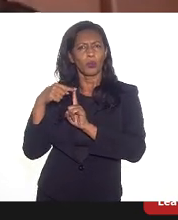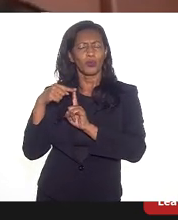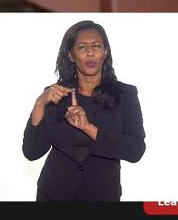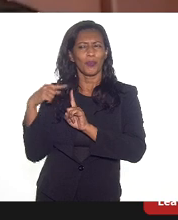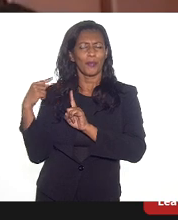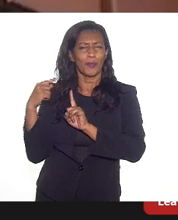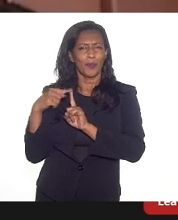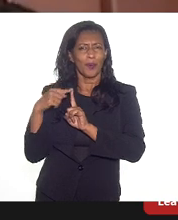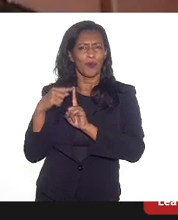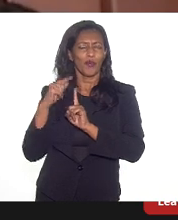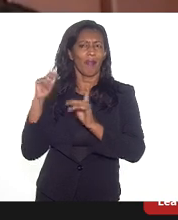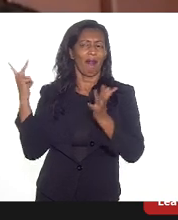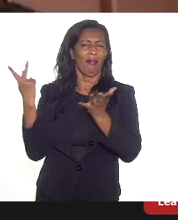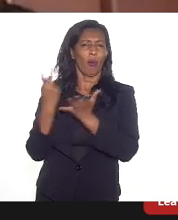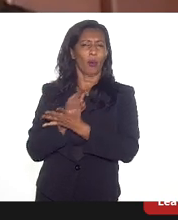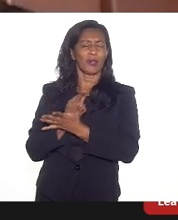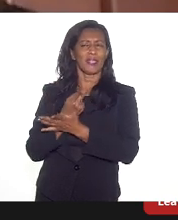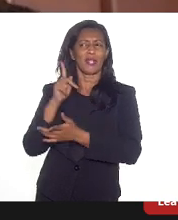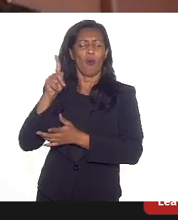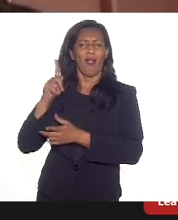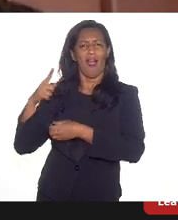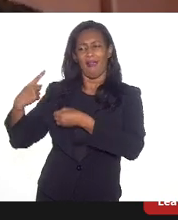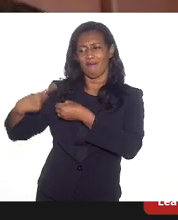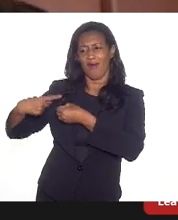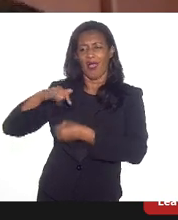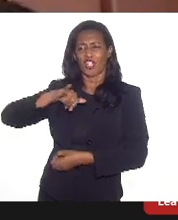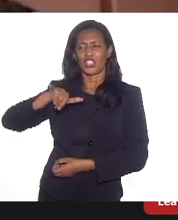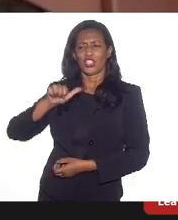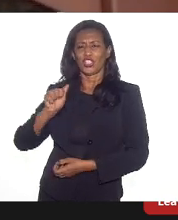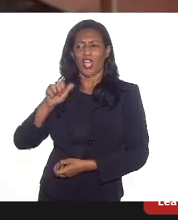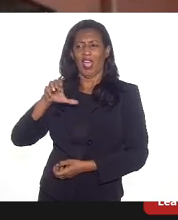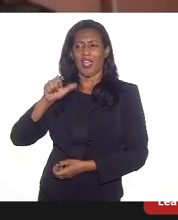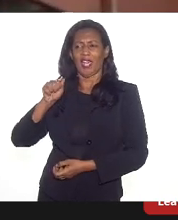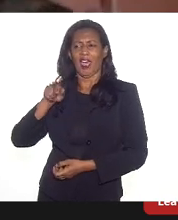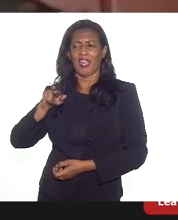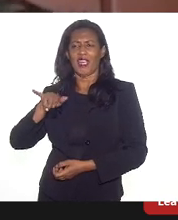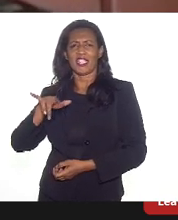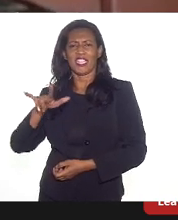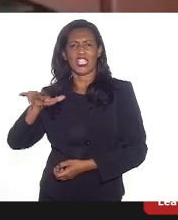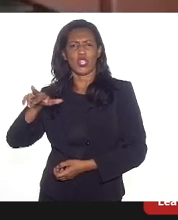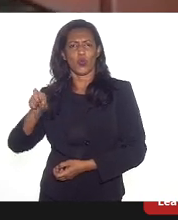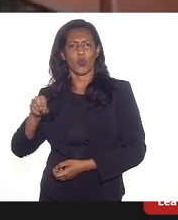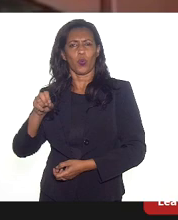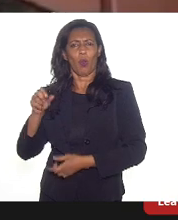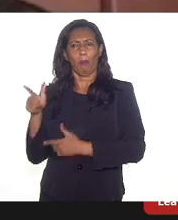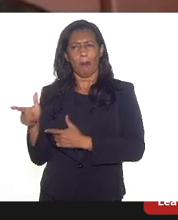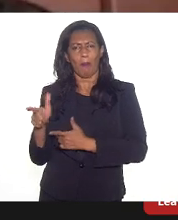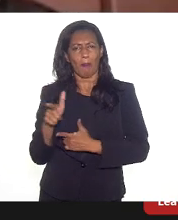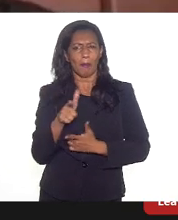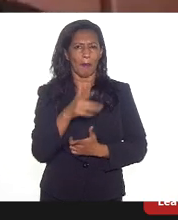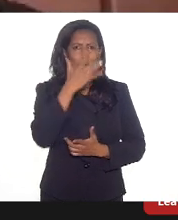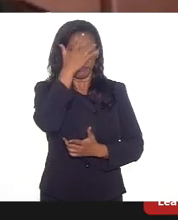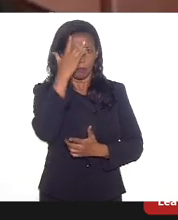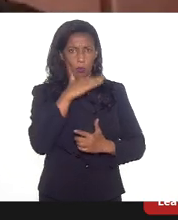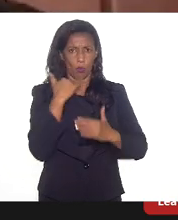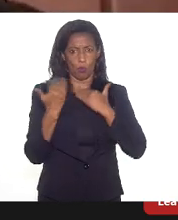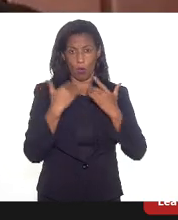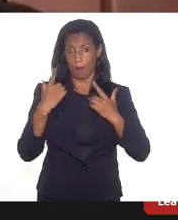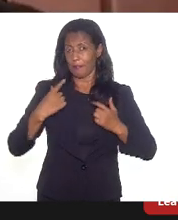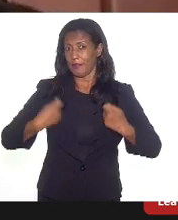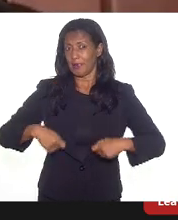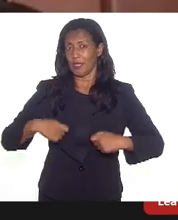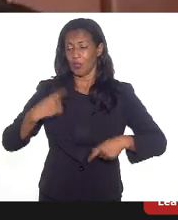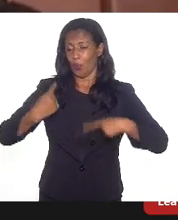Janeiro, que foi a chacina do Jacarezinho, em momento de pandemia. Enfim, nós precisamos de uma política